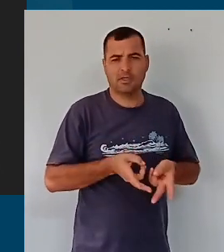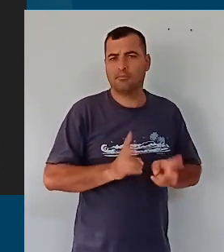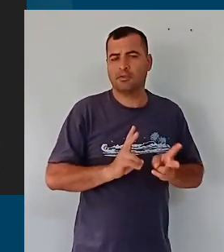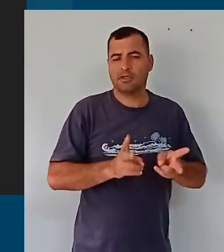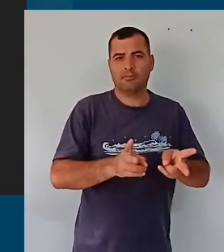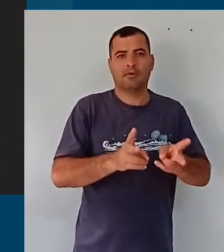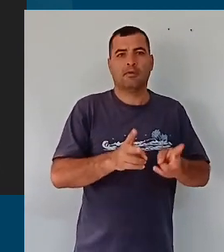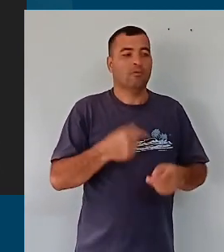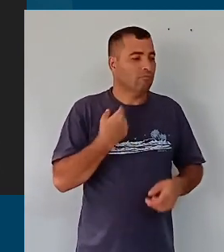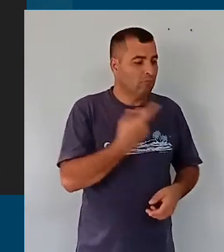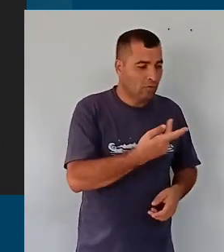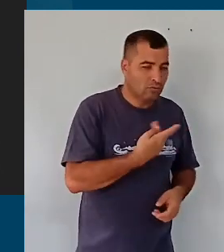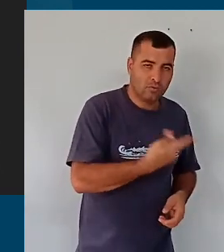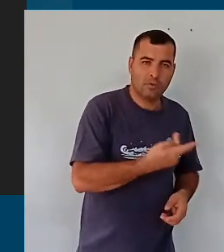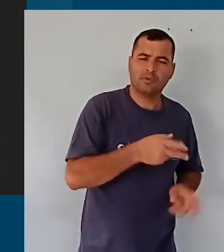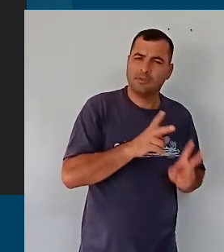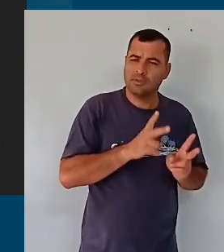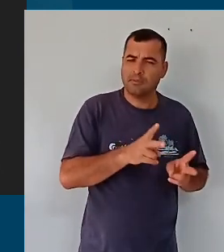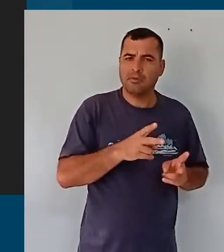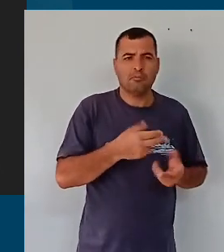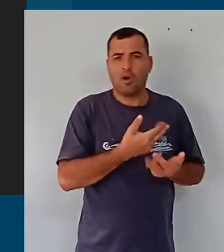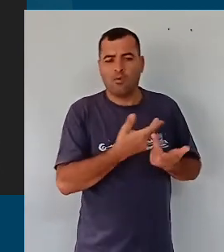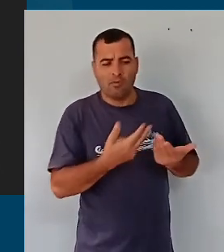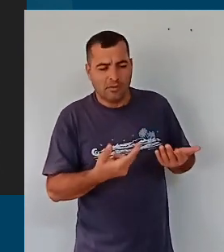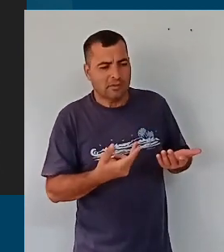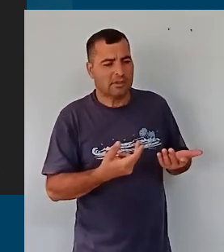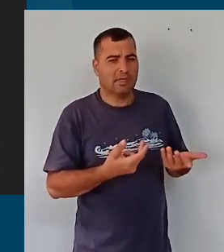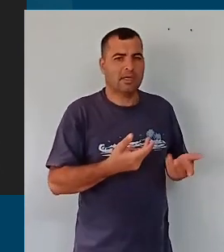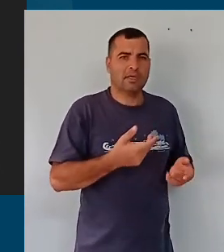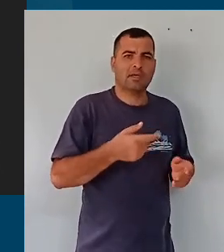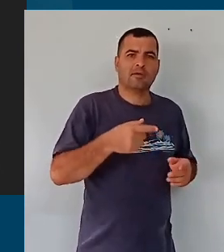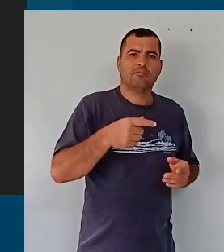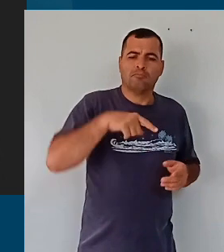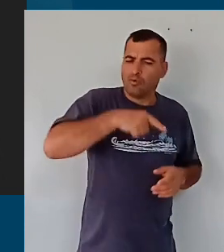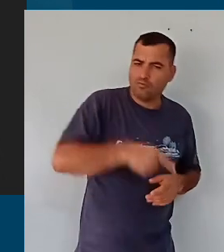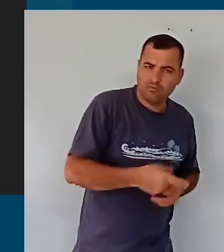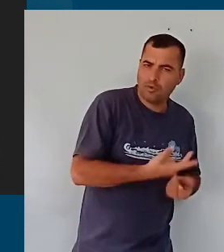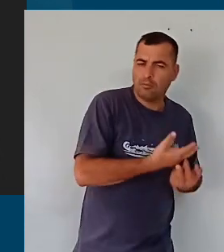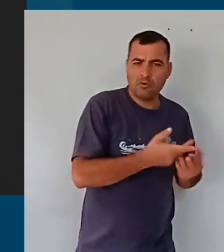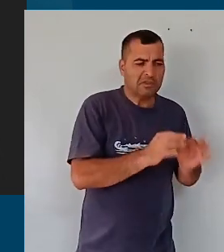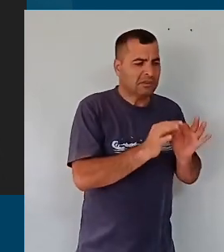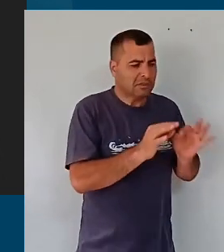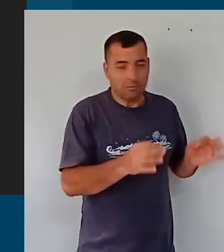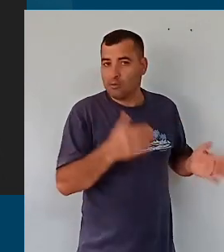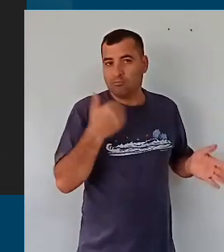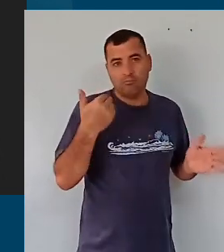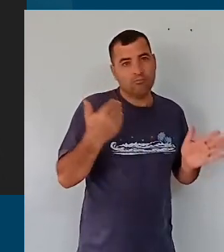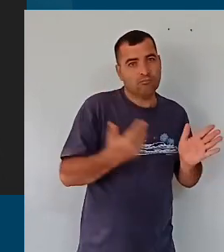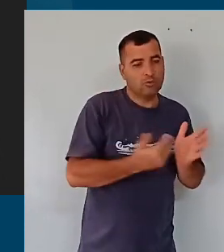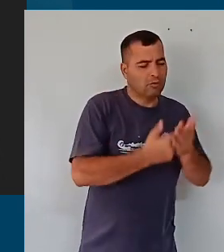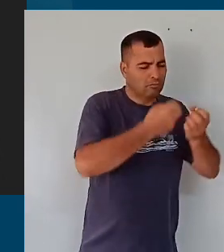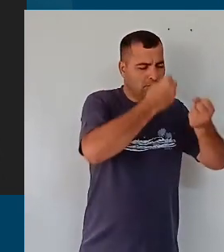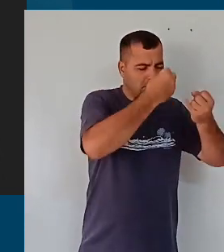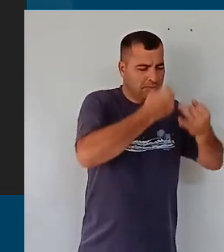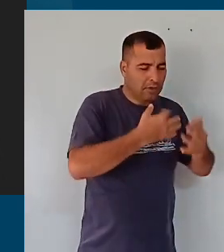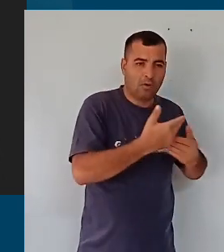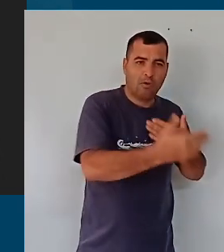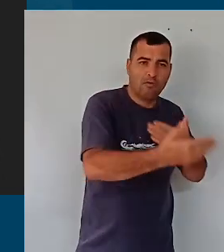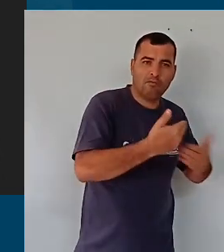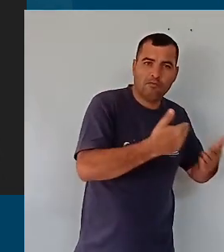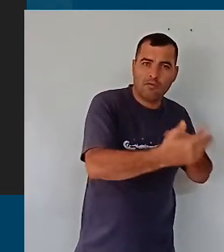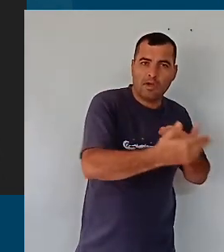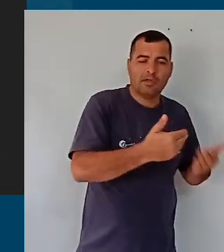a gente se debruça sobre os detalhes, não só aquilo que é sistêmico, organizacional da educação,